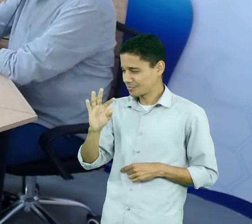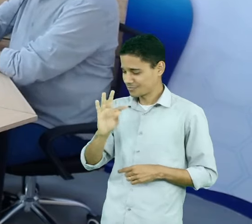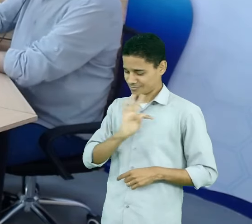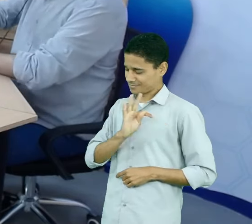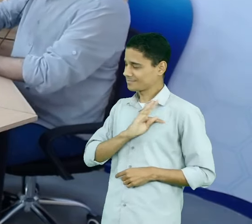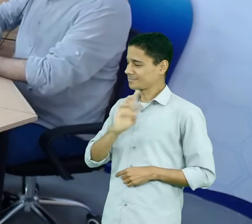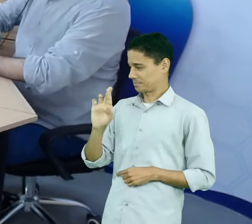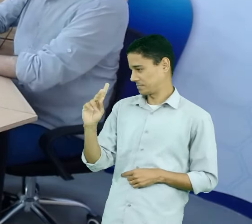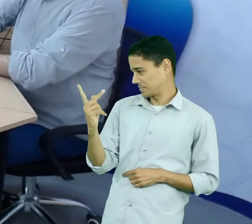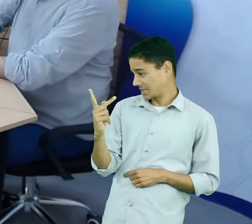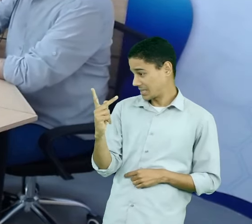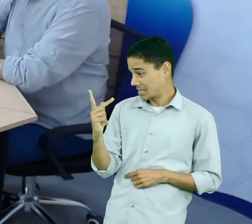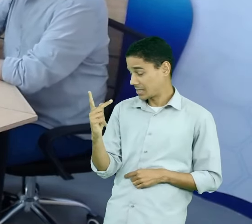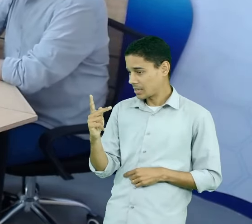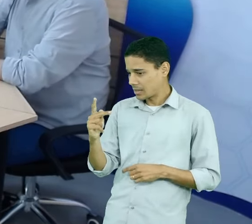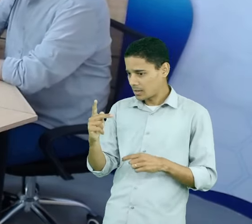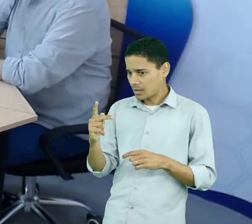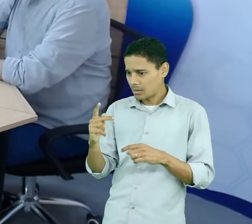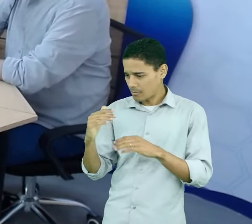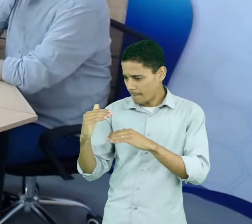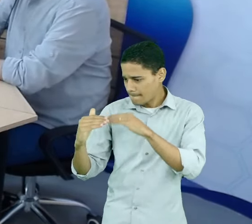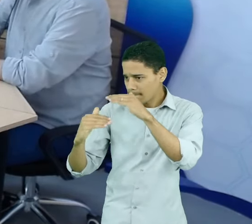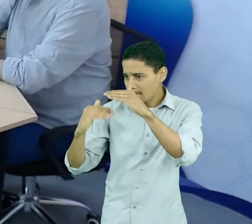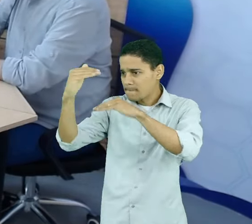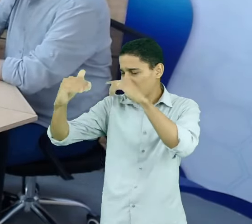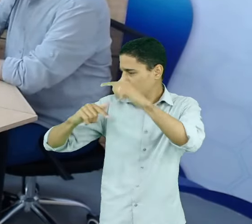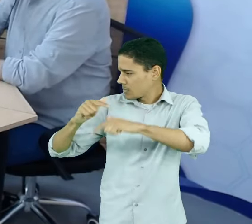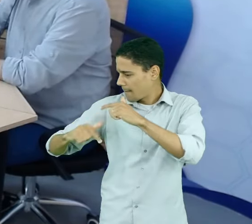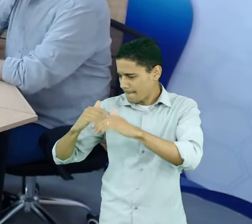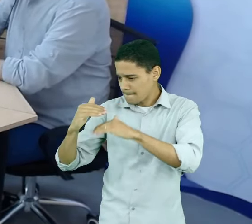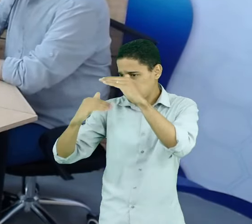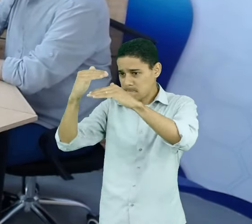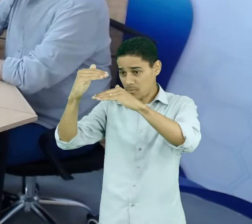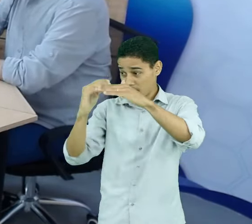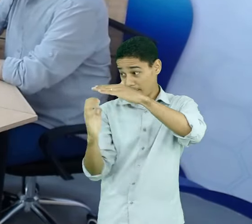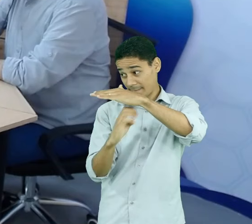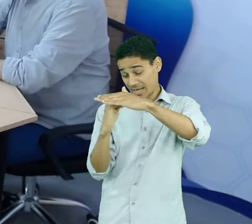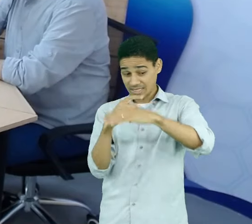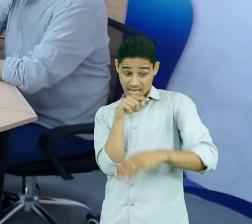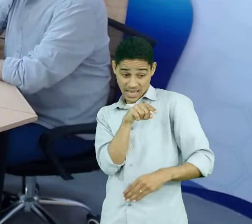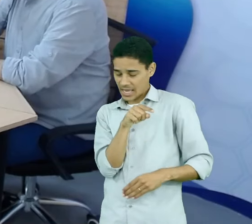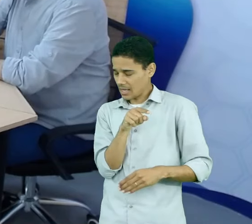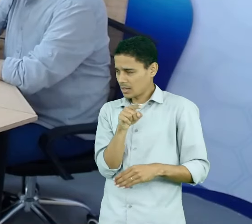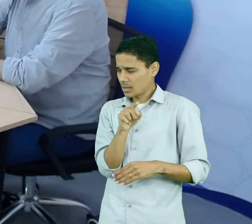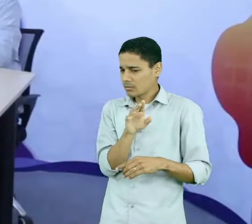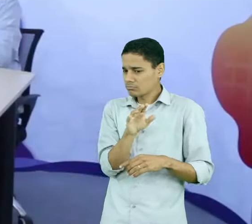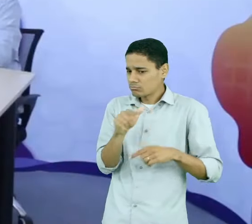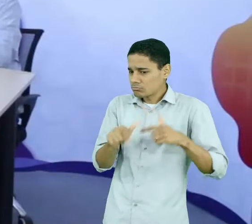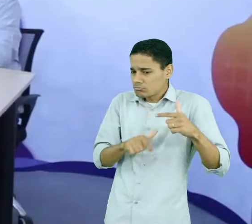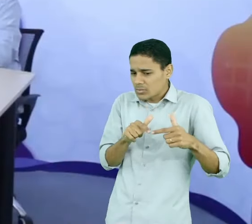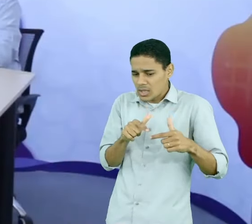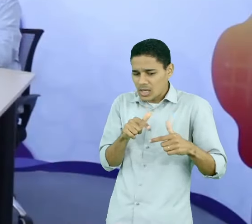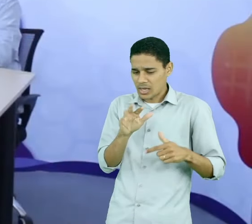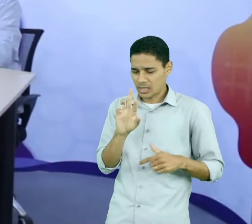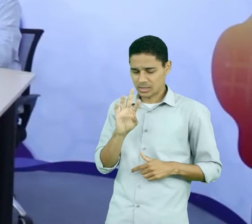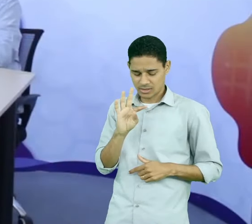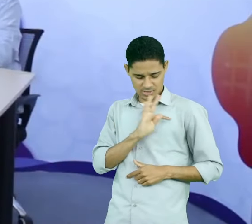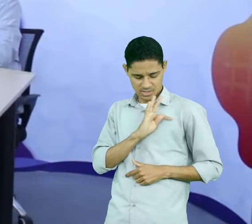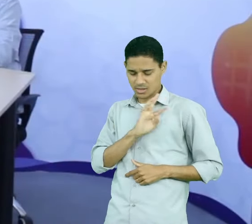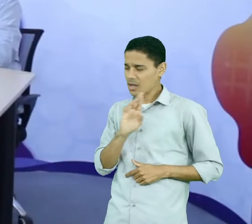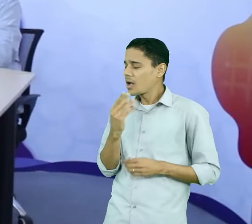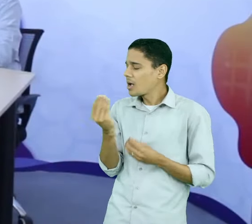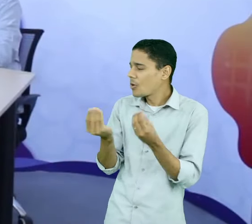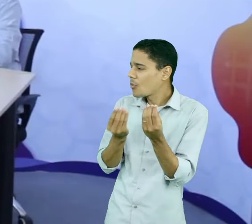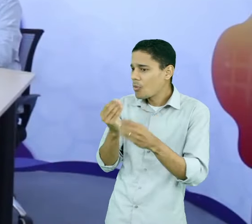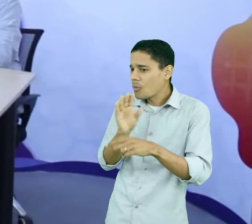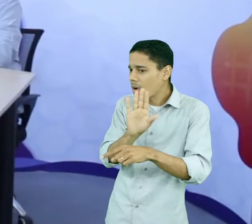gestão de carreiras, dentro de uma organização. Futuros técnicos de RH, saibam que a